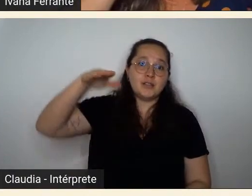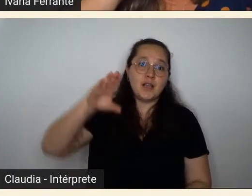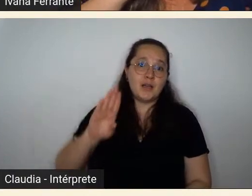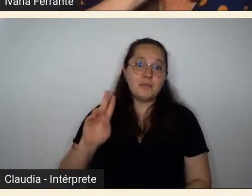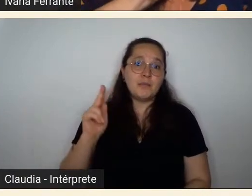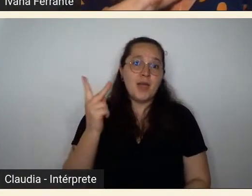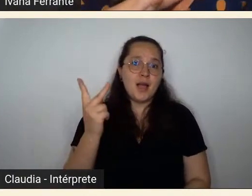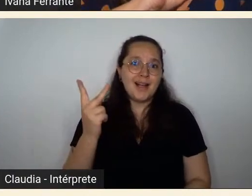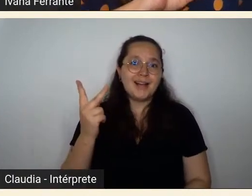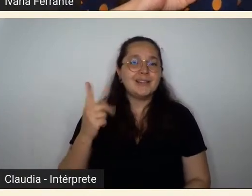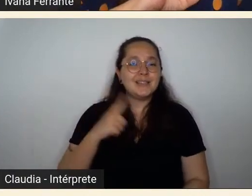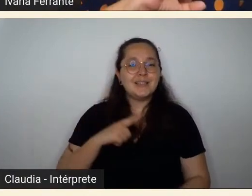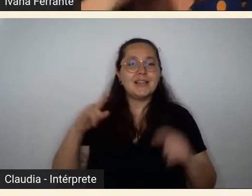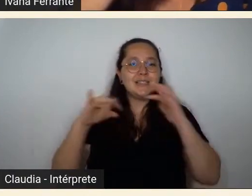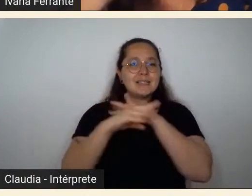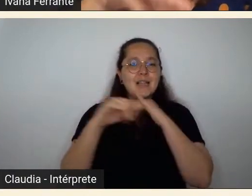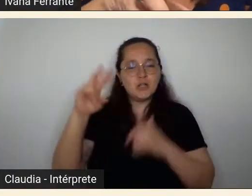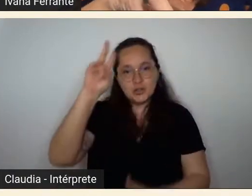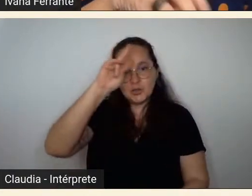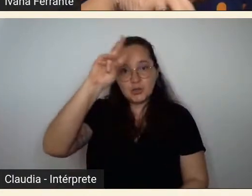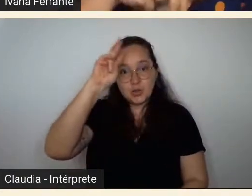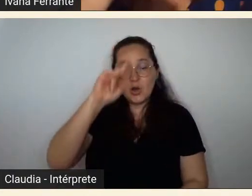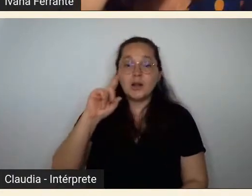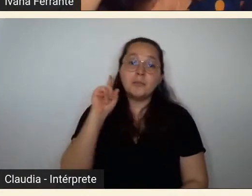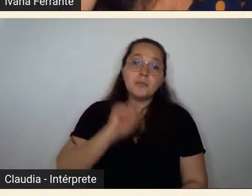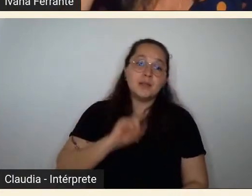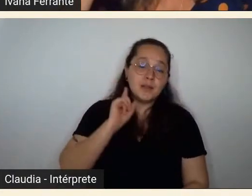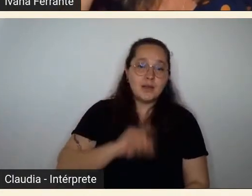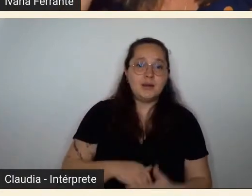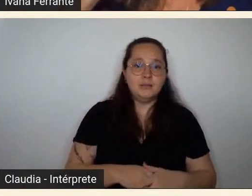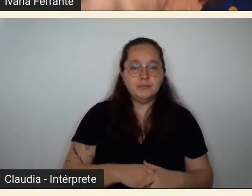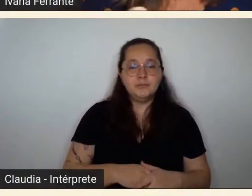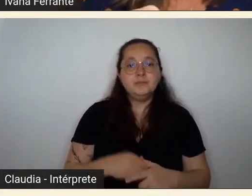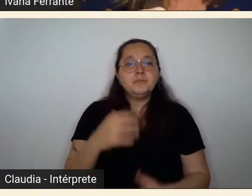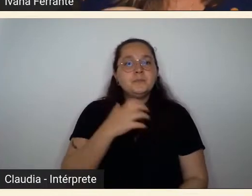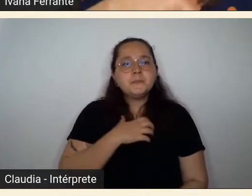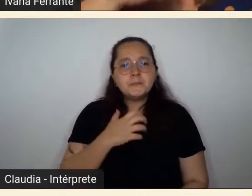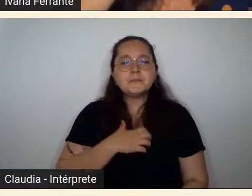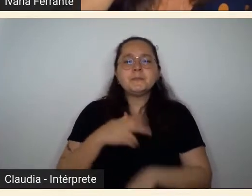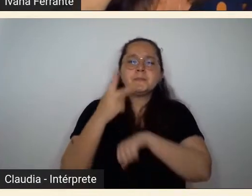históricas mineiras esses tons puros esses tons